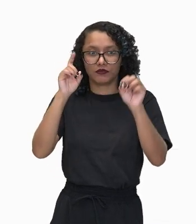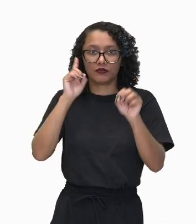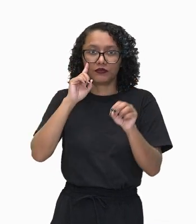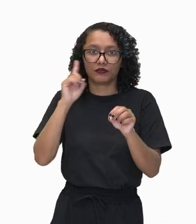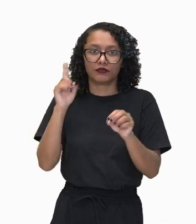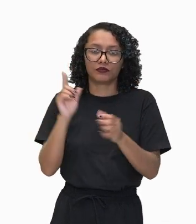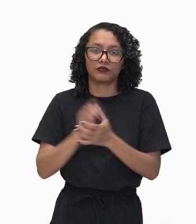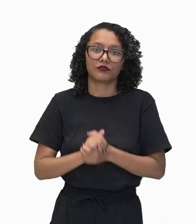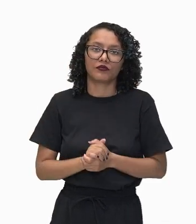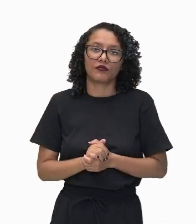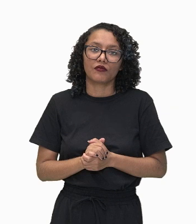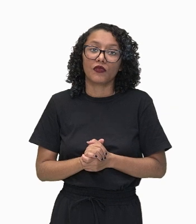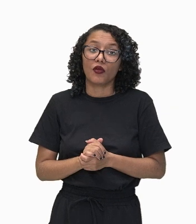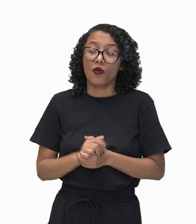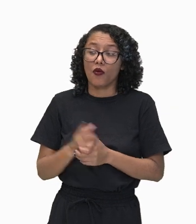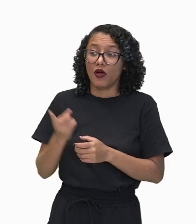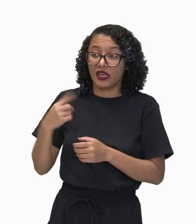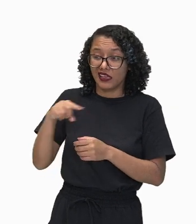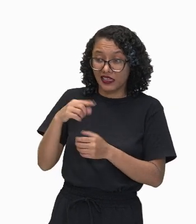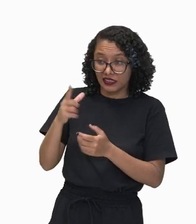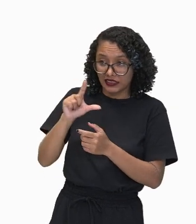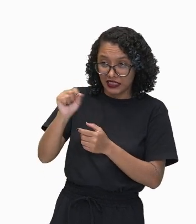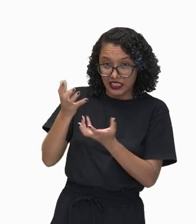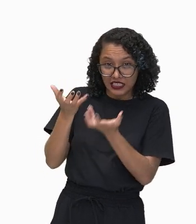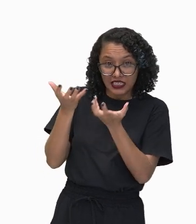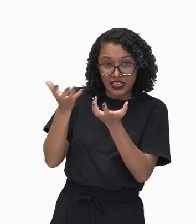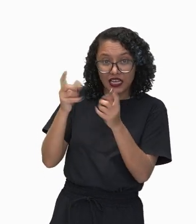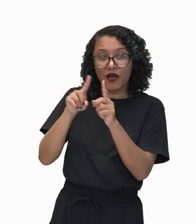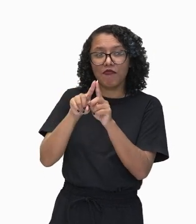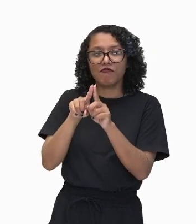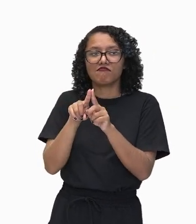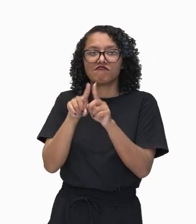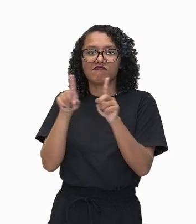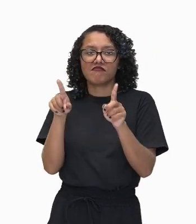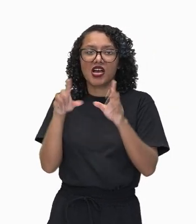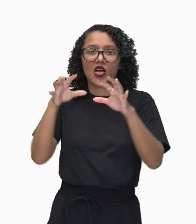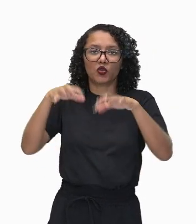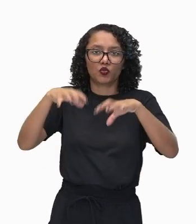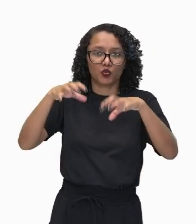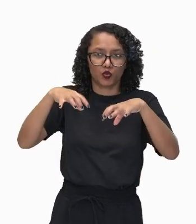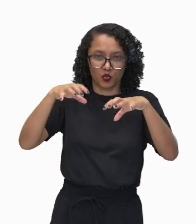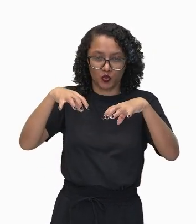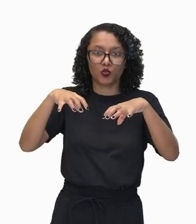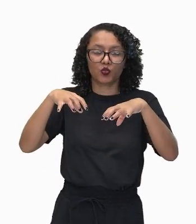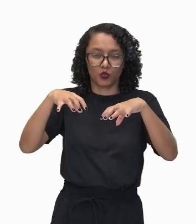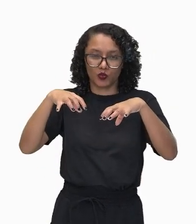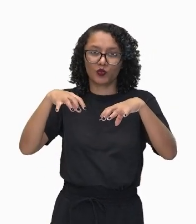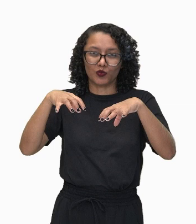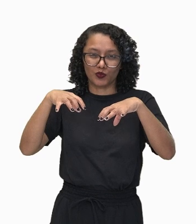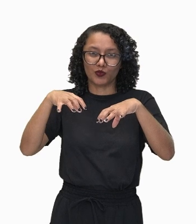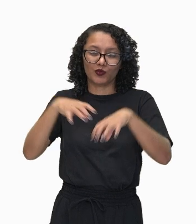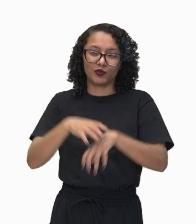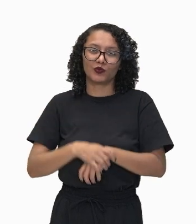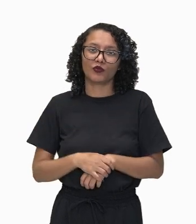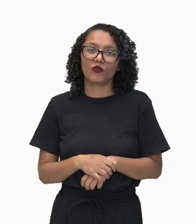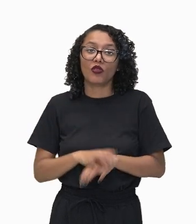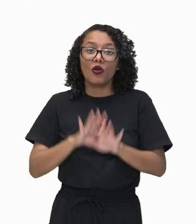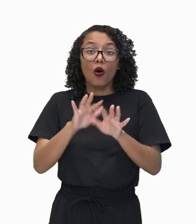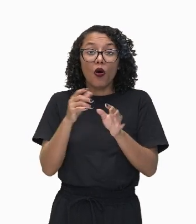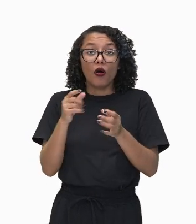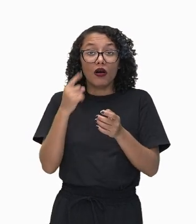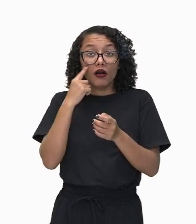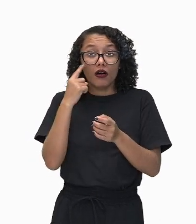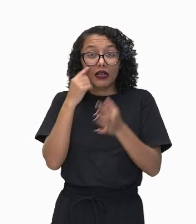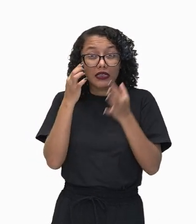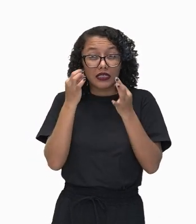Estava chovendo. Estava chovendo. Muito bem. Notem aí que temos um conectivo